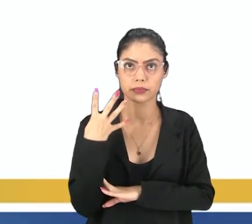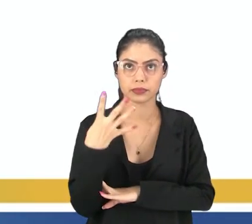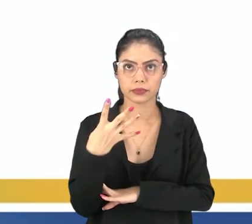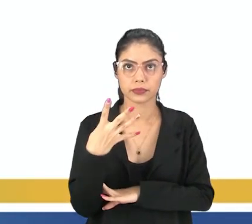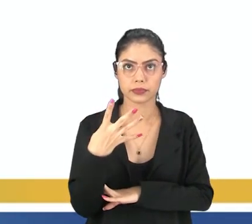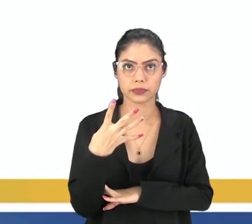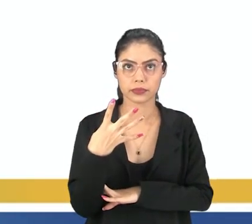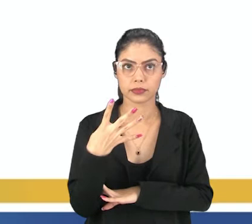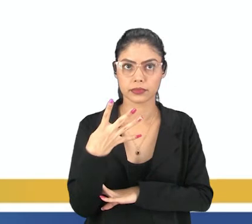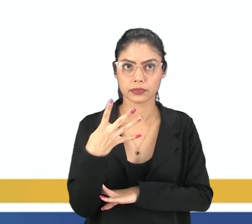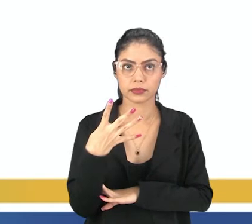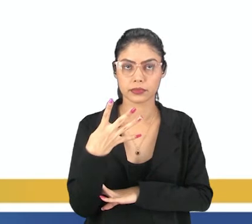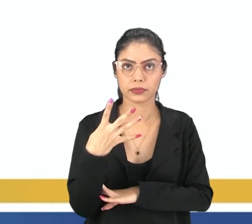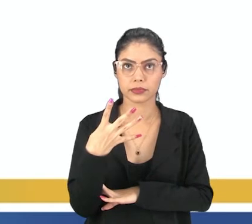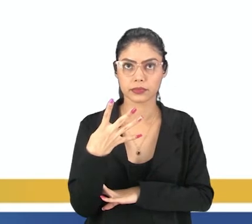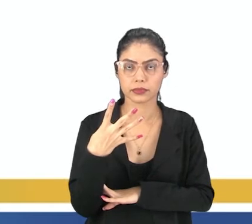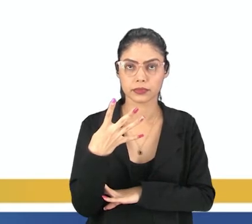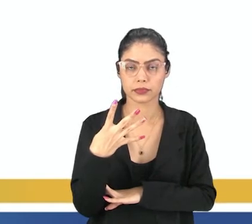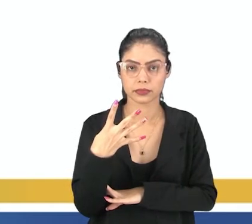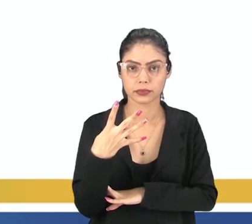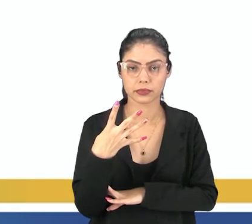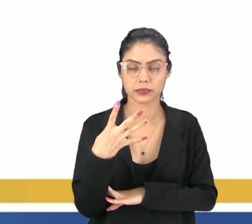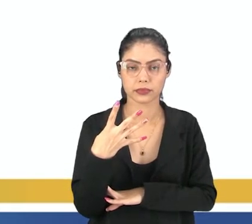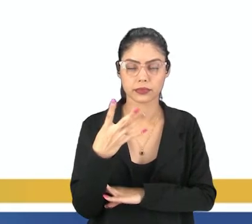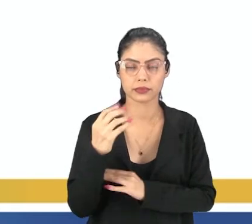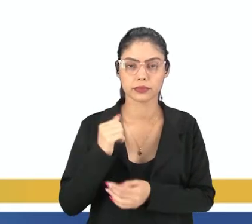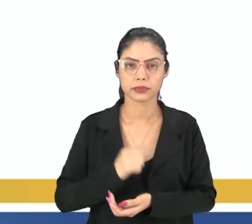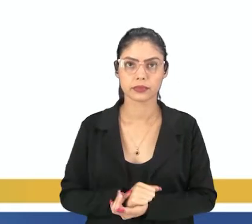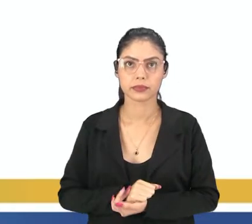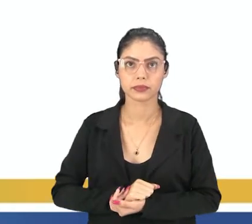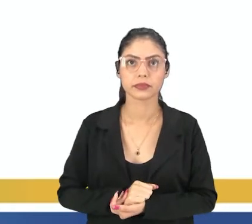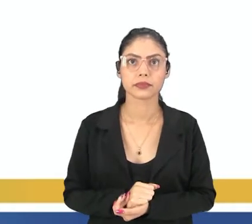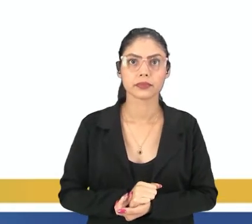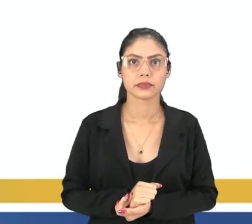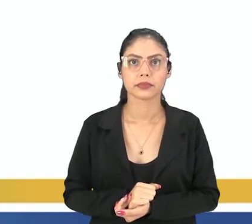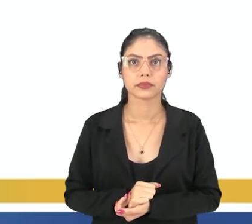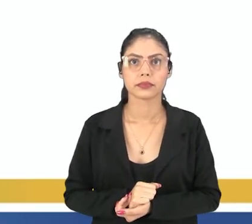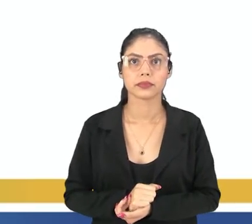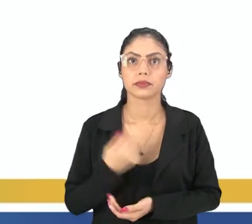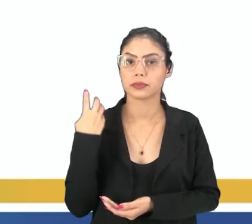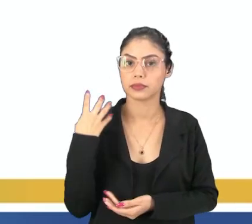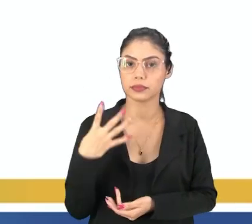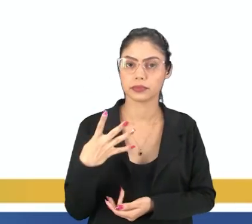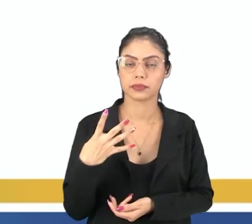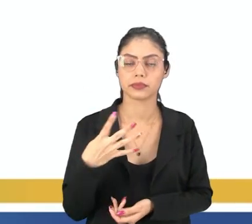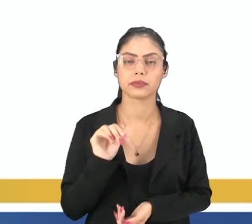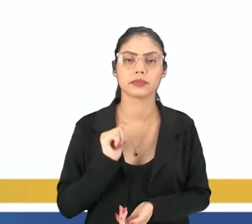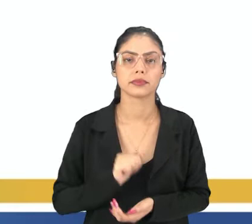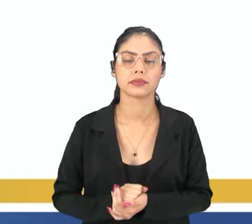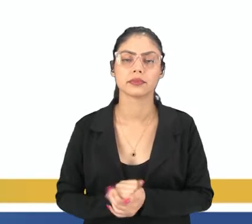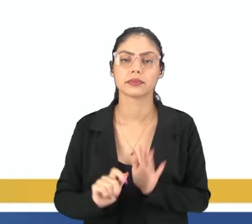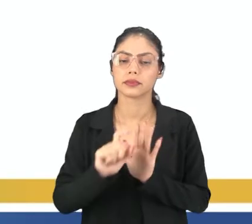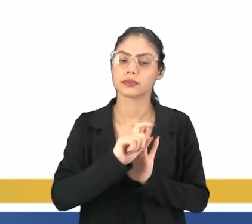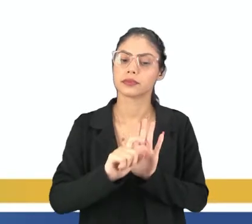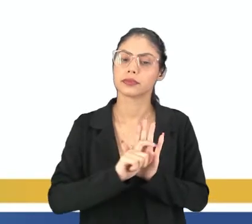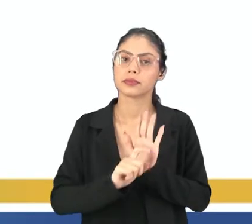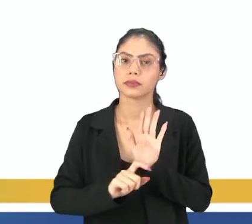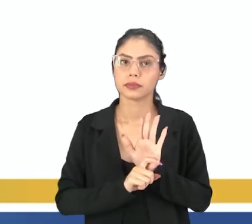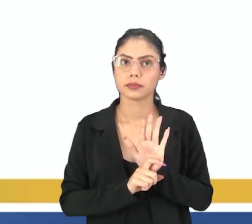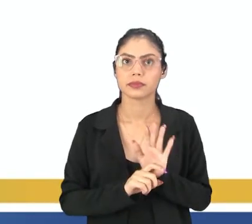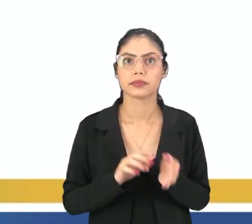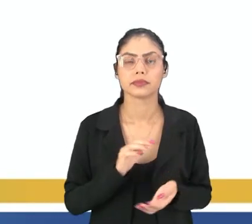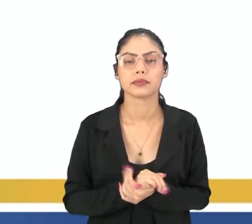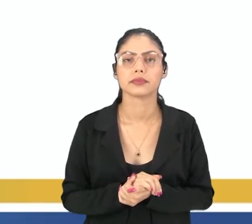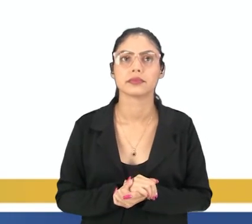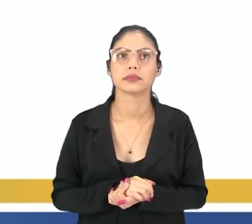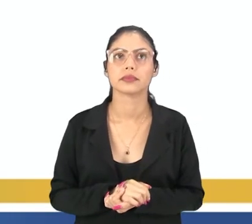Três Um conjunto diverso, né? Quatro Então, nós temos Quatro estrofes